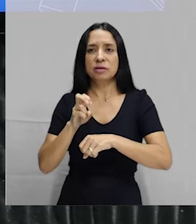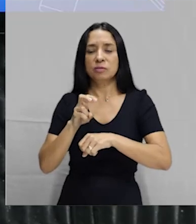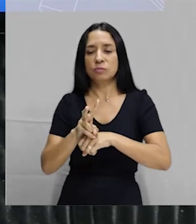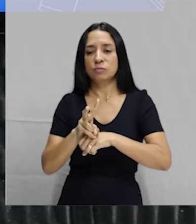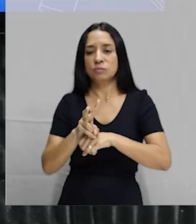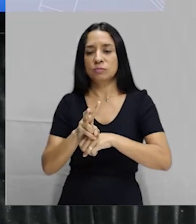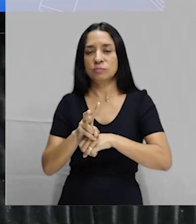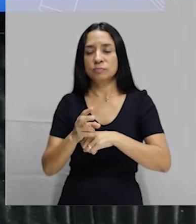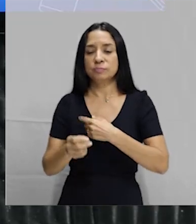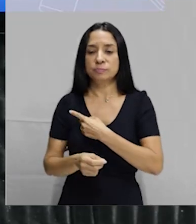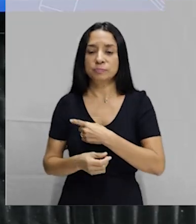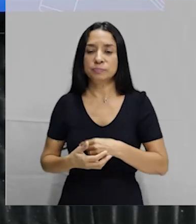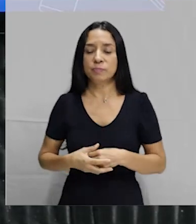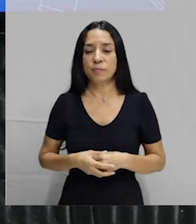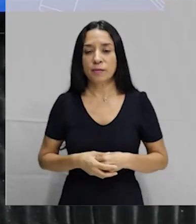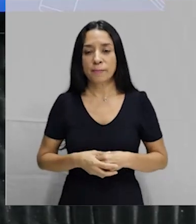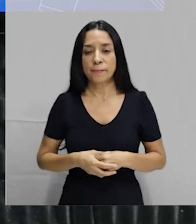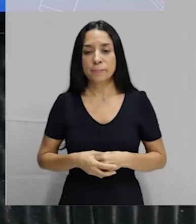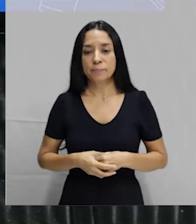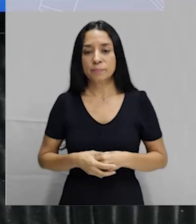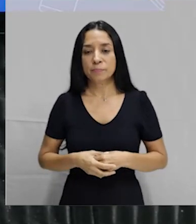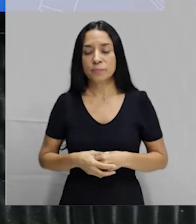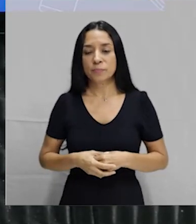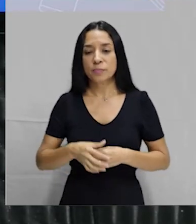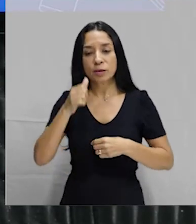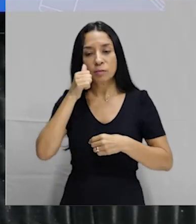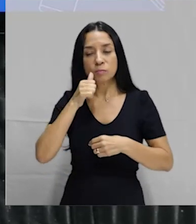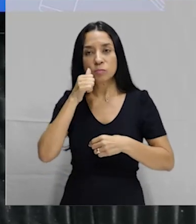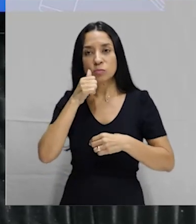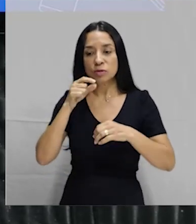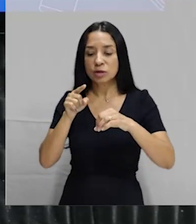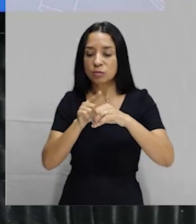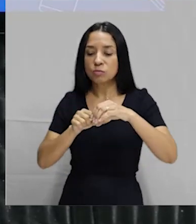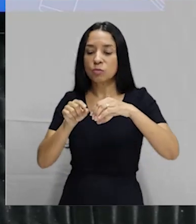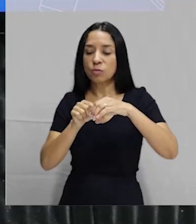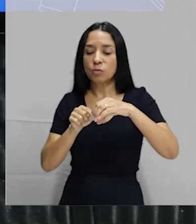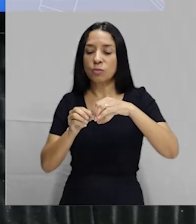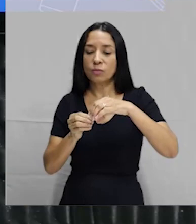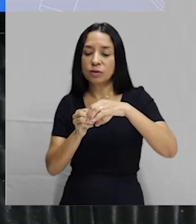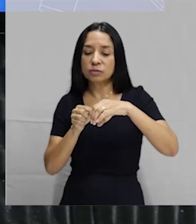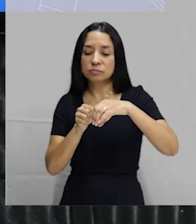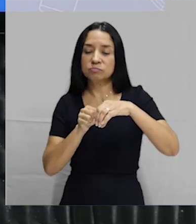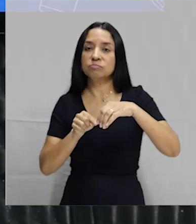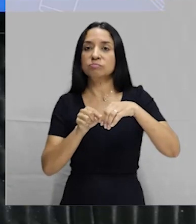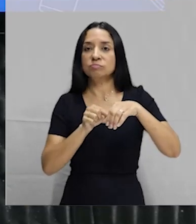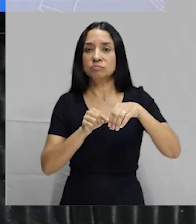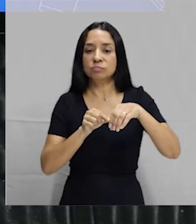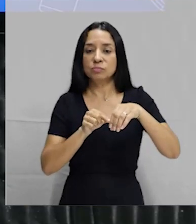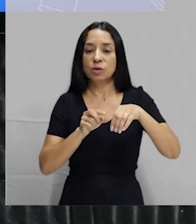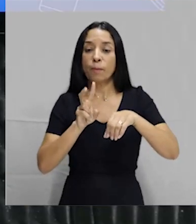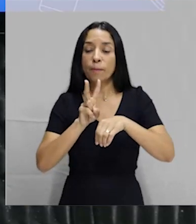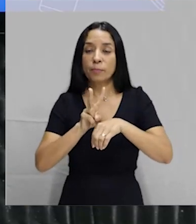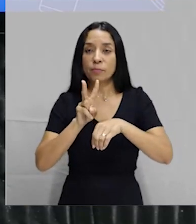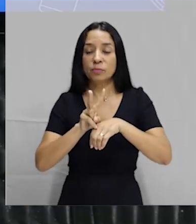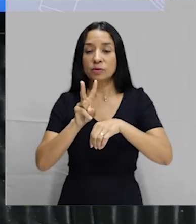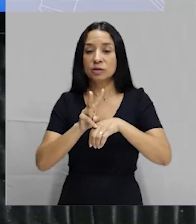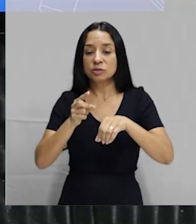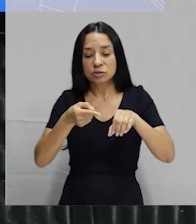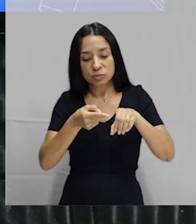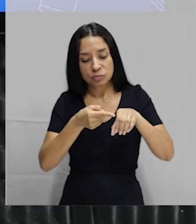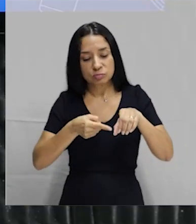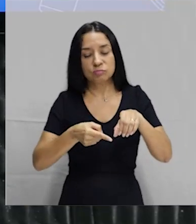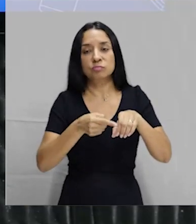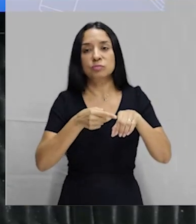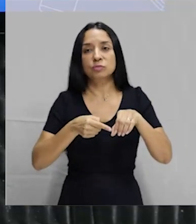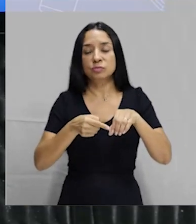veneno que mata espermatozoide. Então, a mulher, ela coloca lá no finalzinho ali do canal vaginal, protegendo o colo